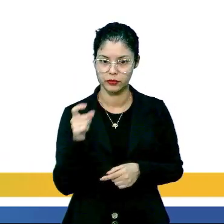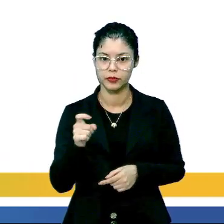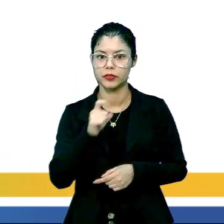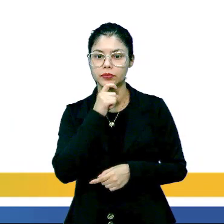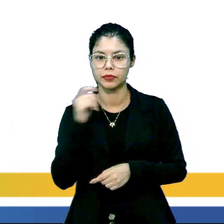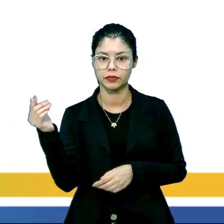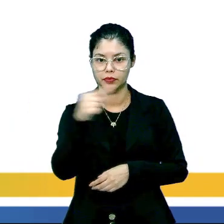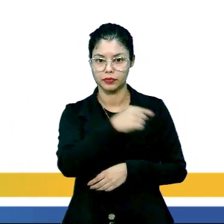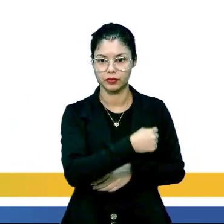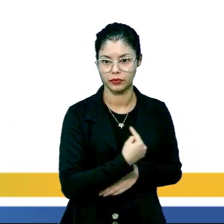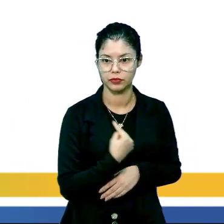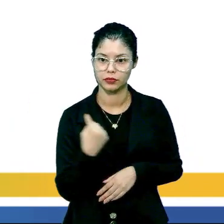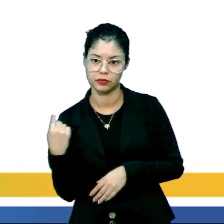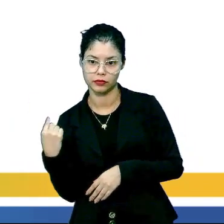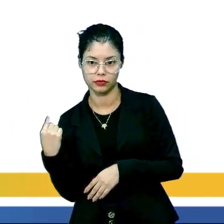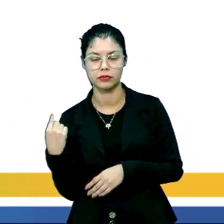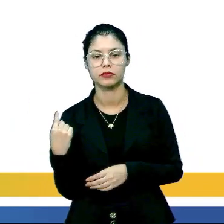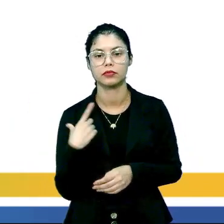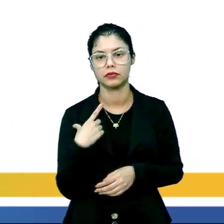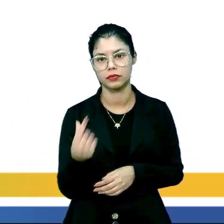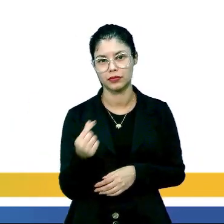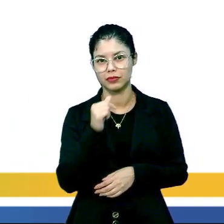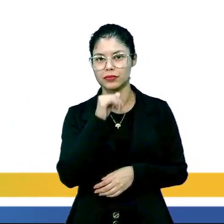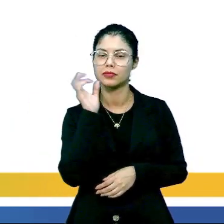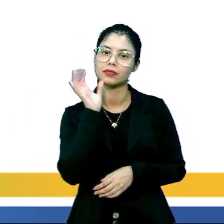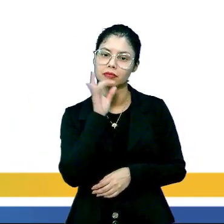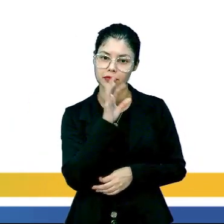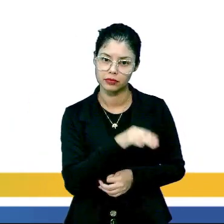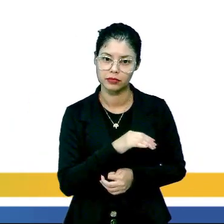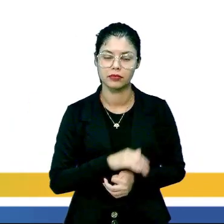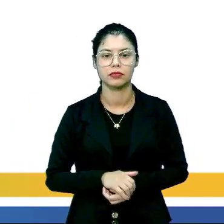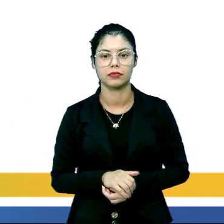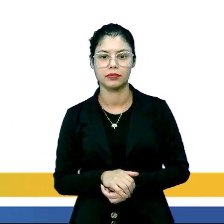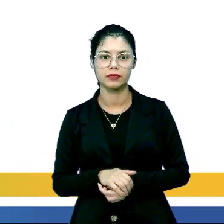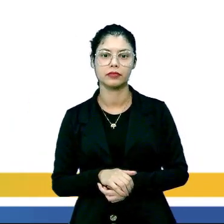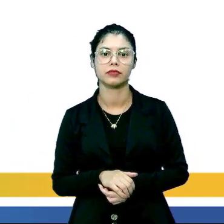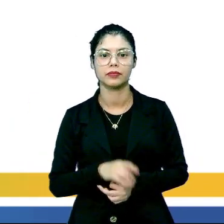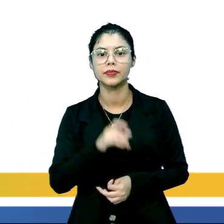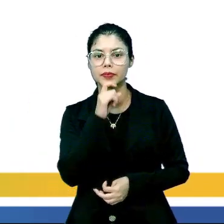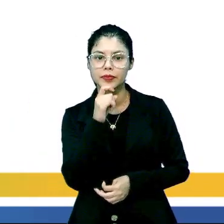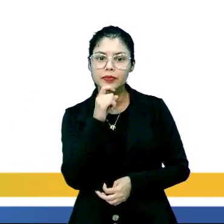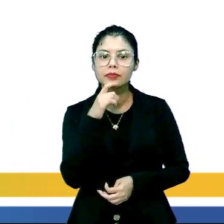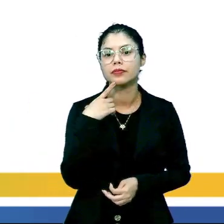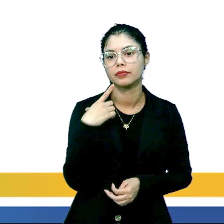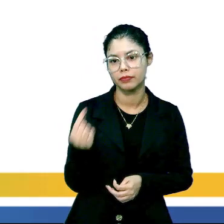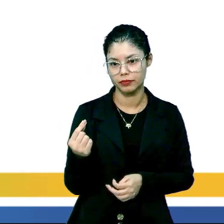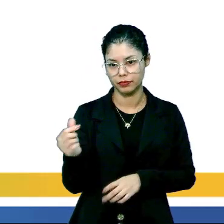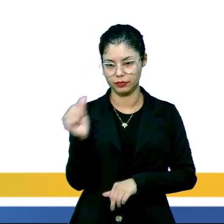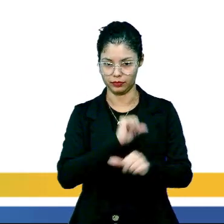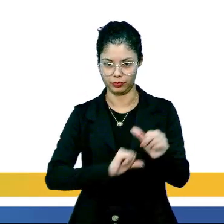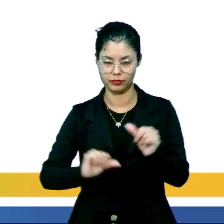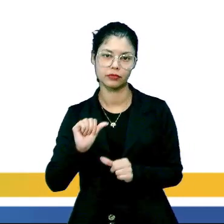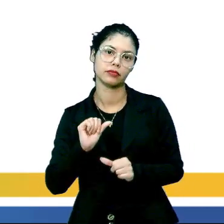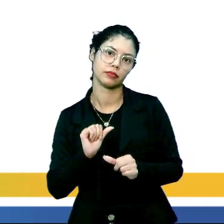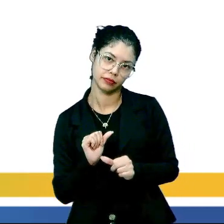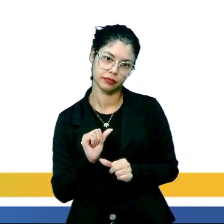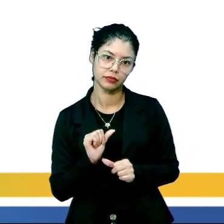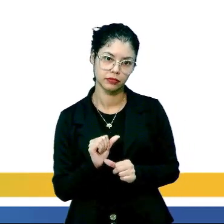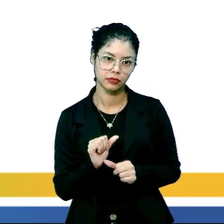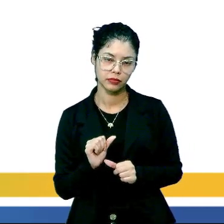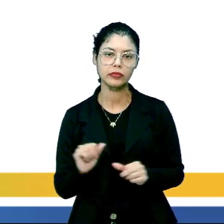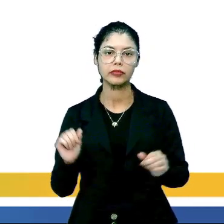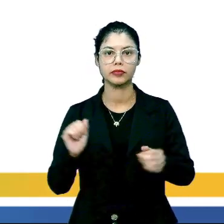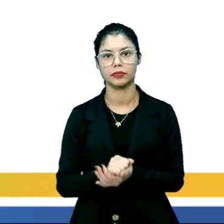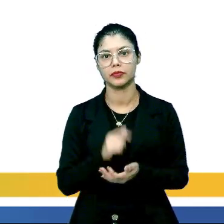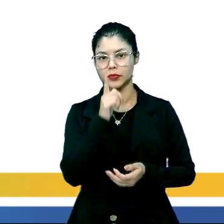entra, resfria o reator e sai uma água quente. Então, se essa água quente sai, ela vai mudar completamente aquele